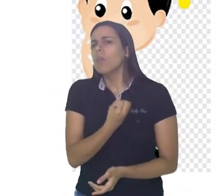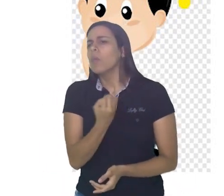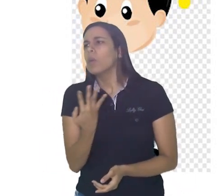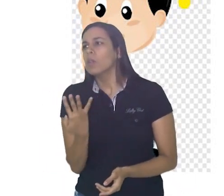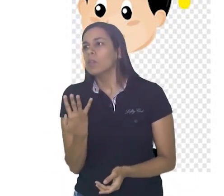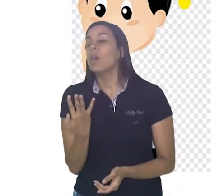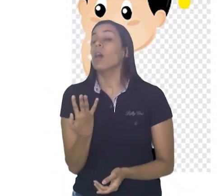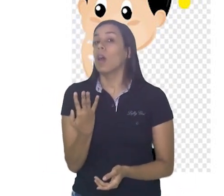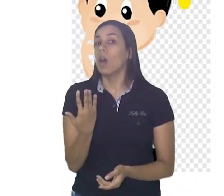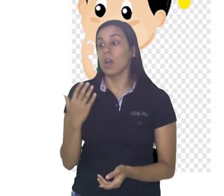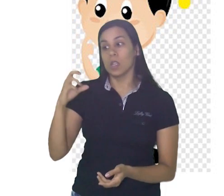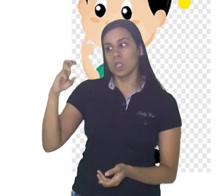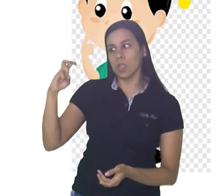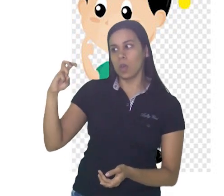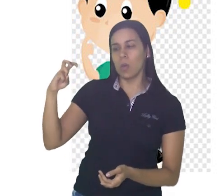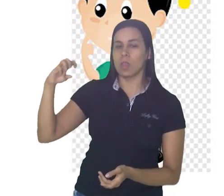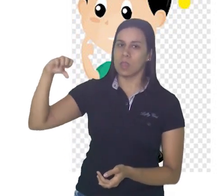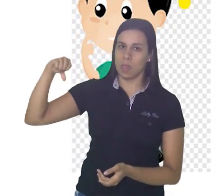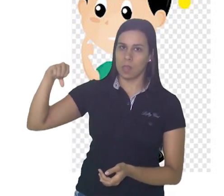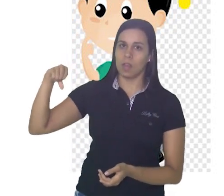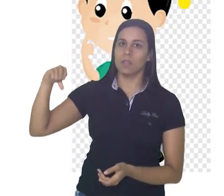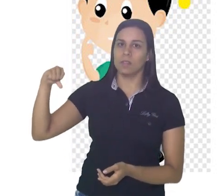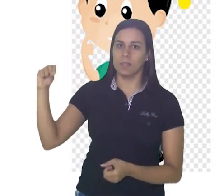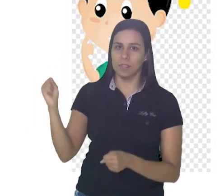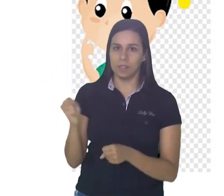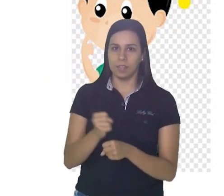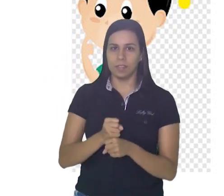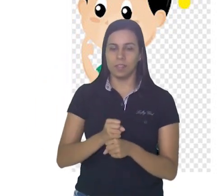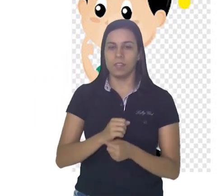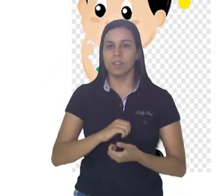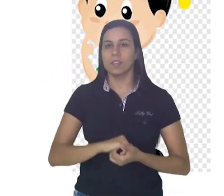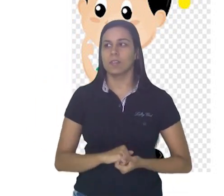59 anos. Vamos conferir?